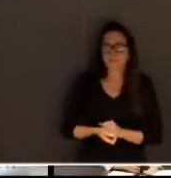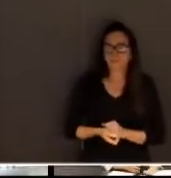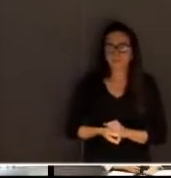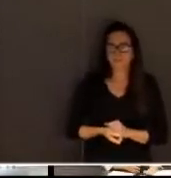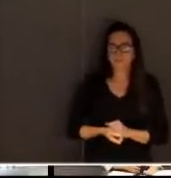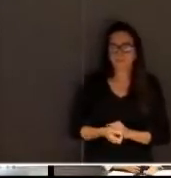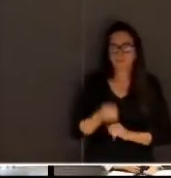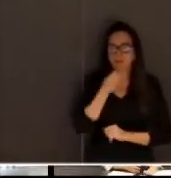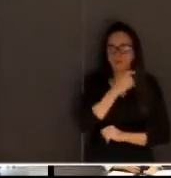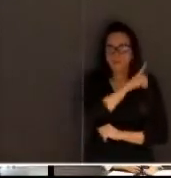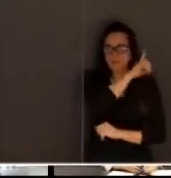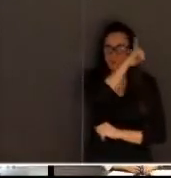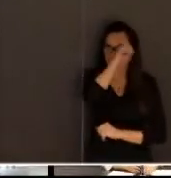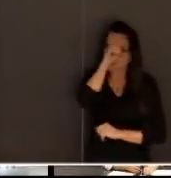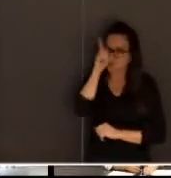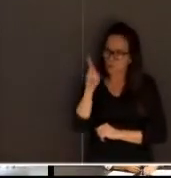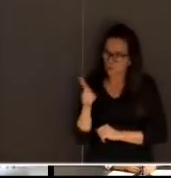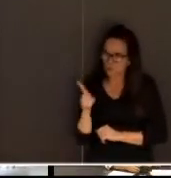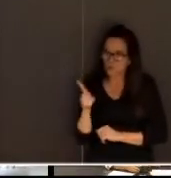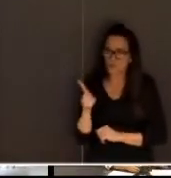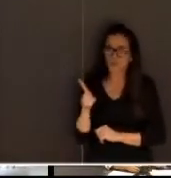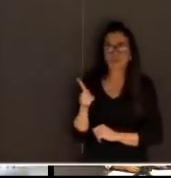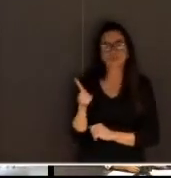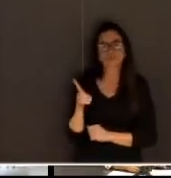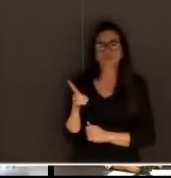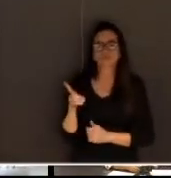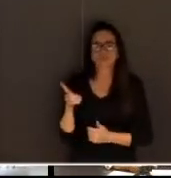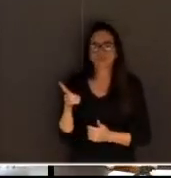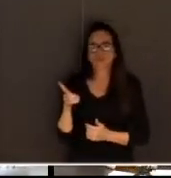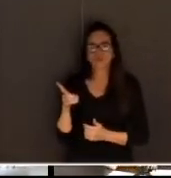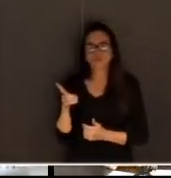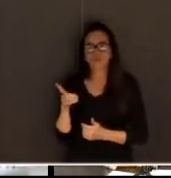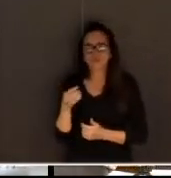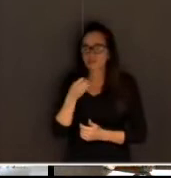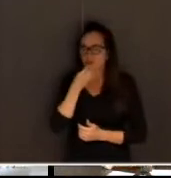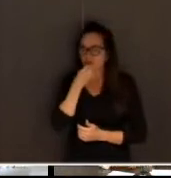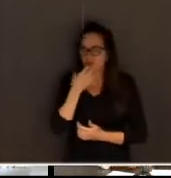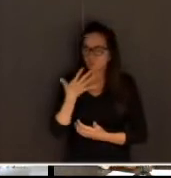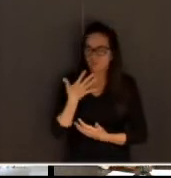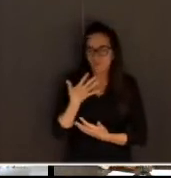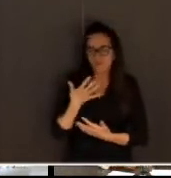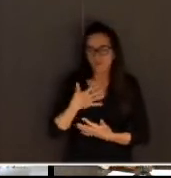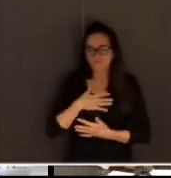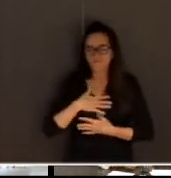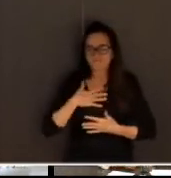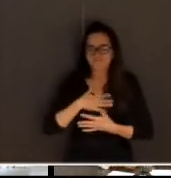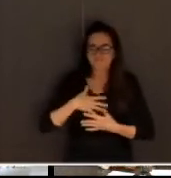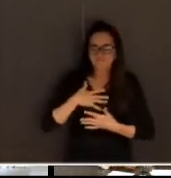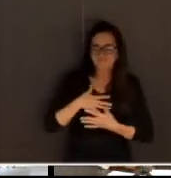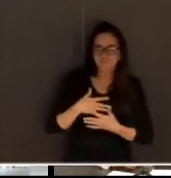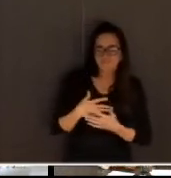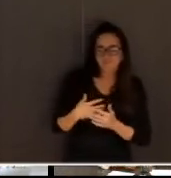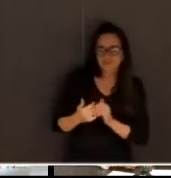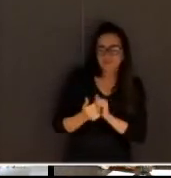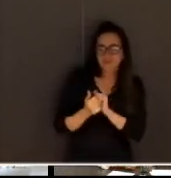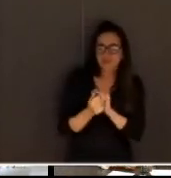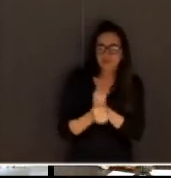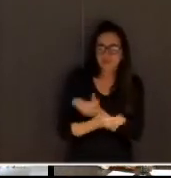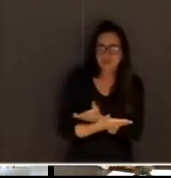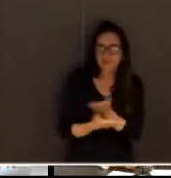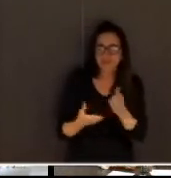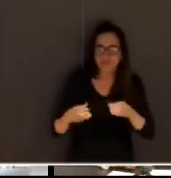Bom dia, doutora Marcele Rodrigues, satisfação imensa falar contigo, falar com